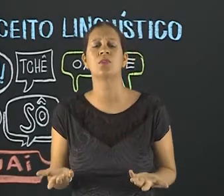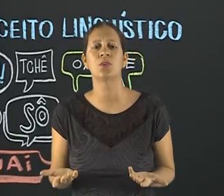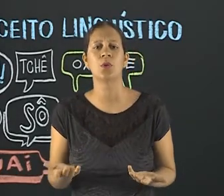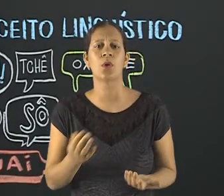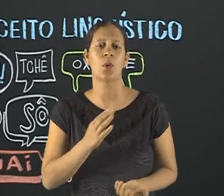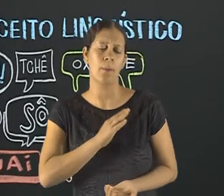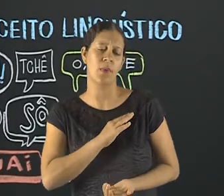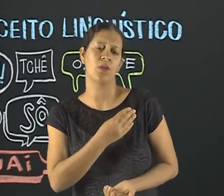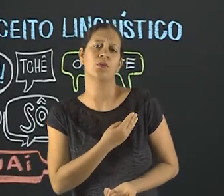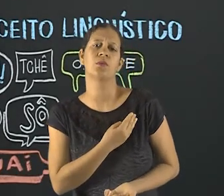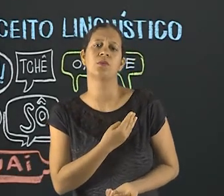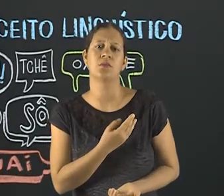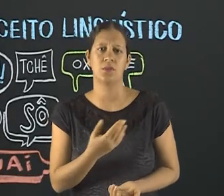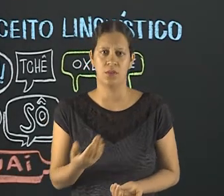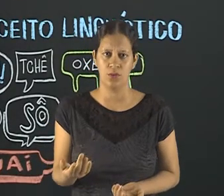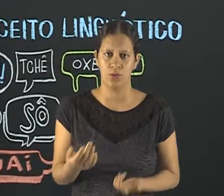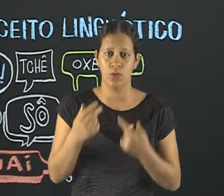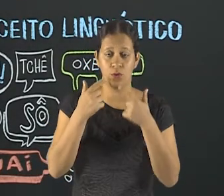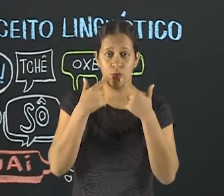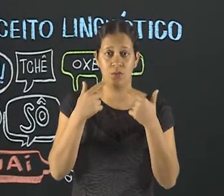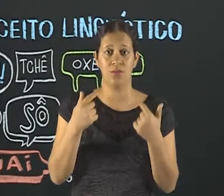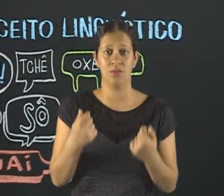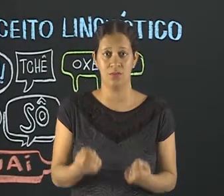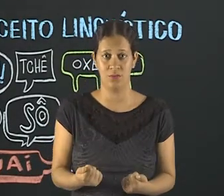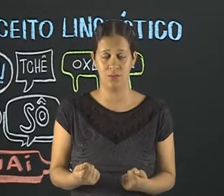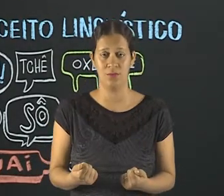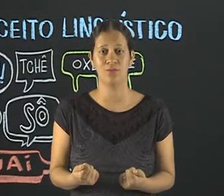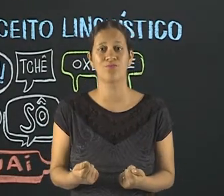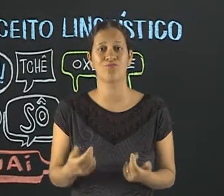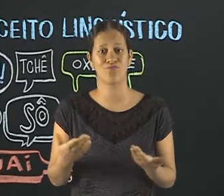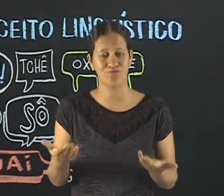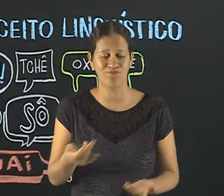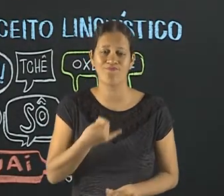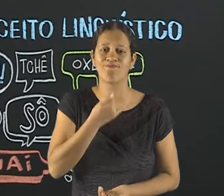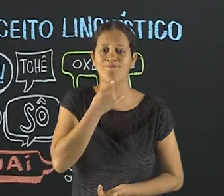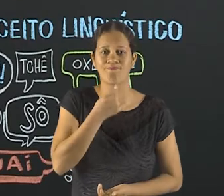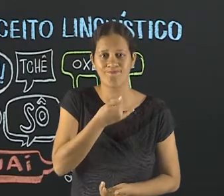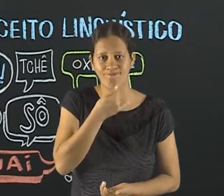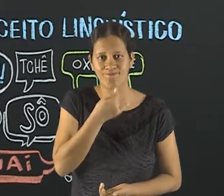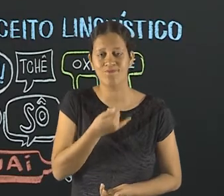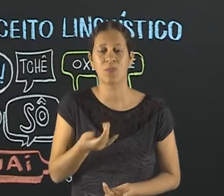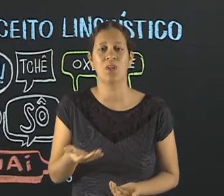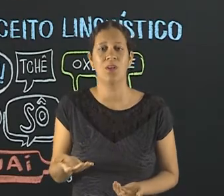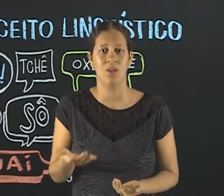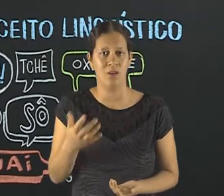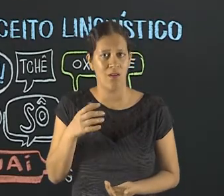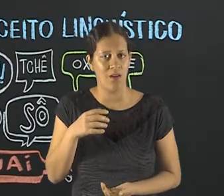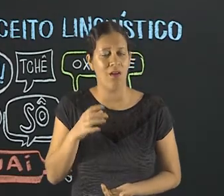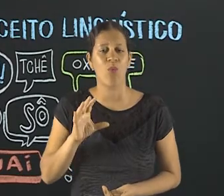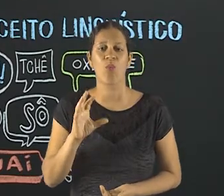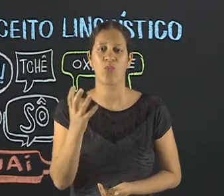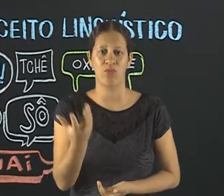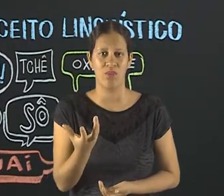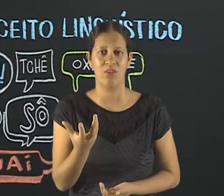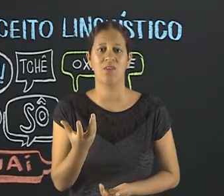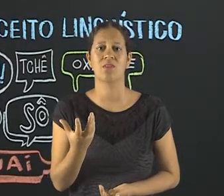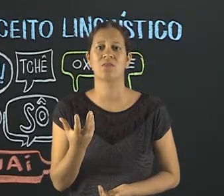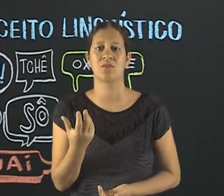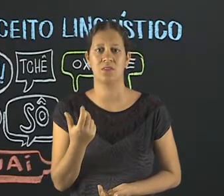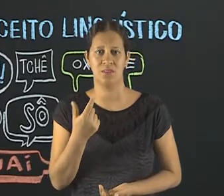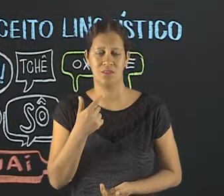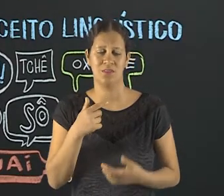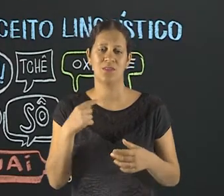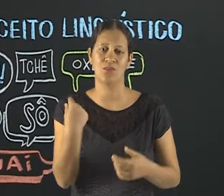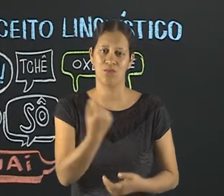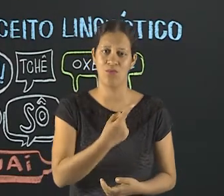que se chama de preconceito linguístico? Porque, galera, infelizmente, existem várias maneiras de a gente manifestar um pouco a nossa